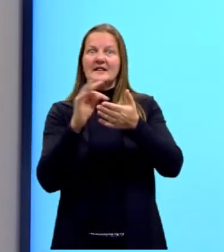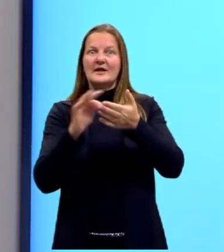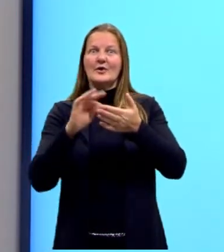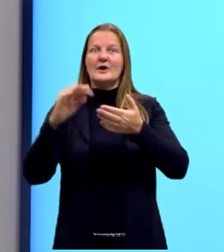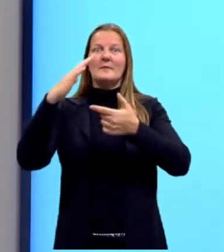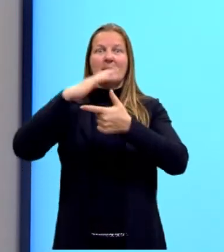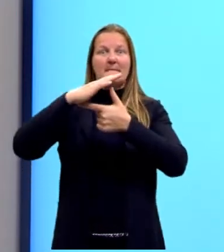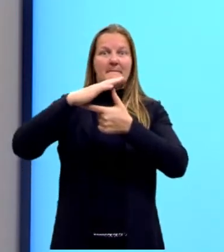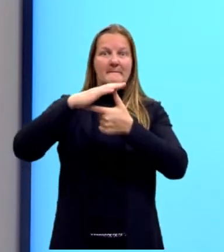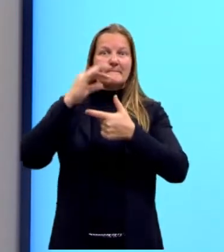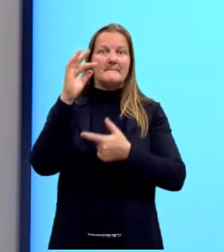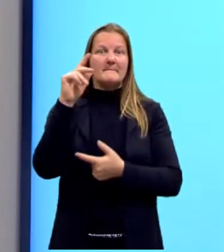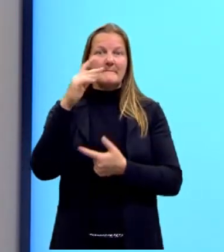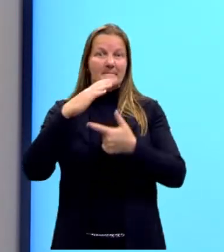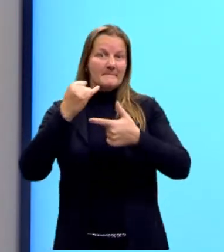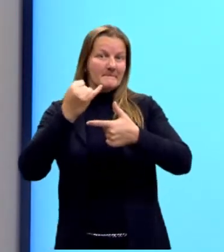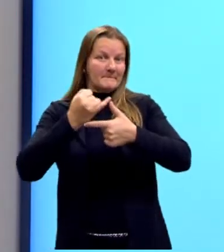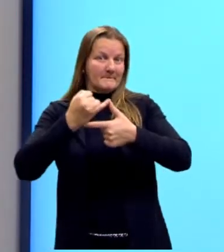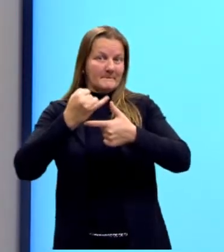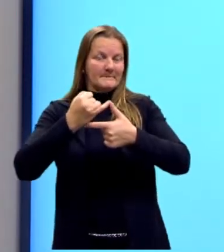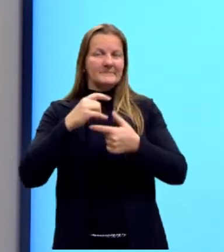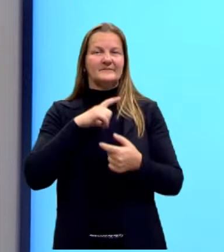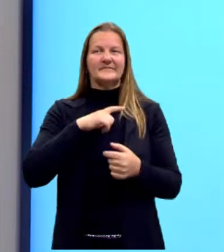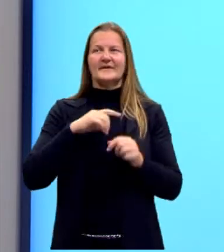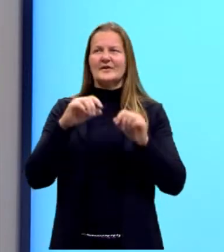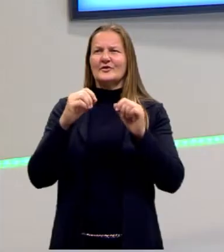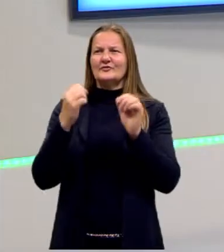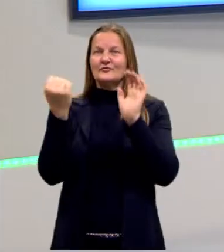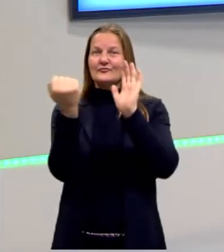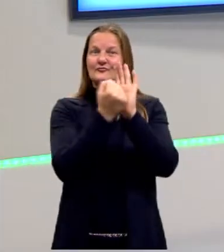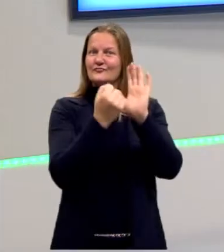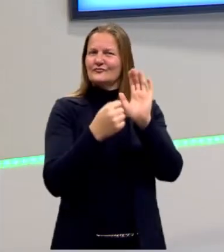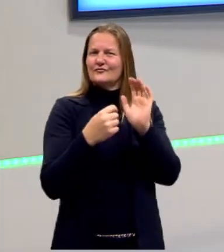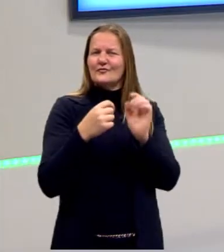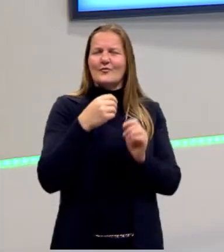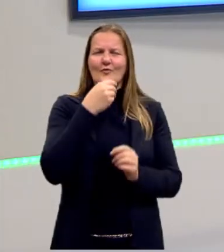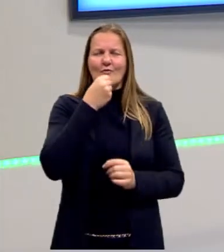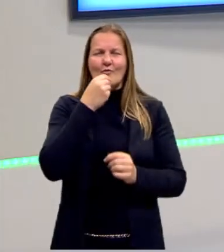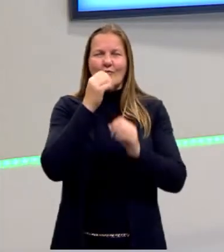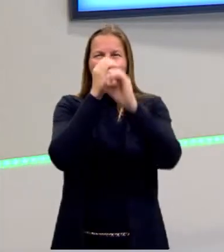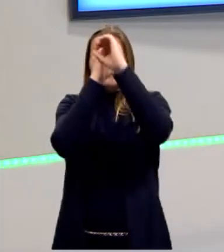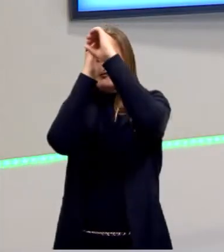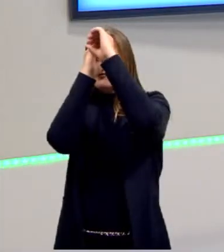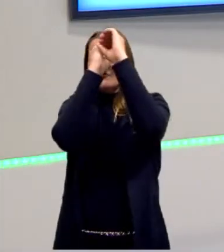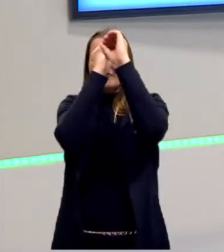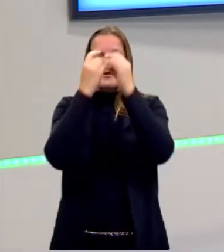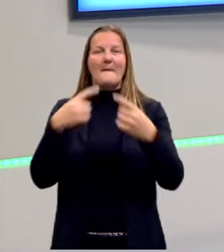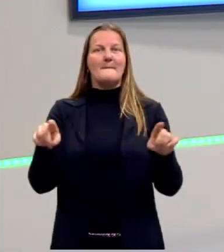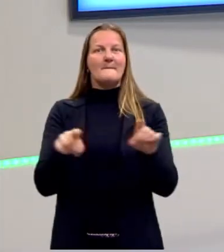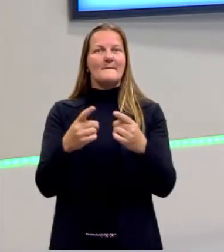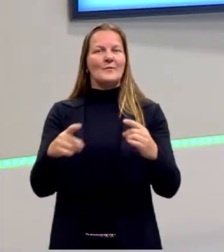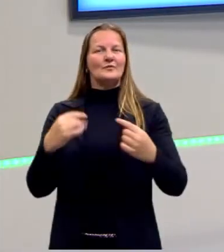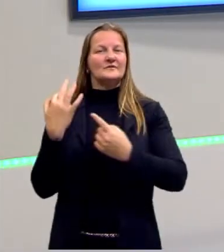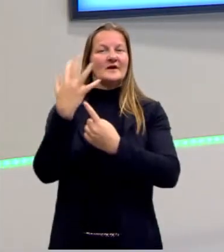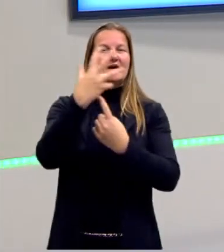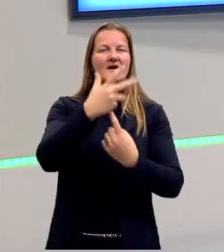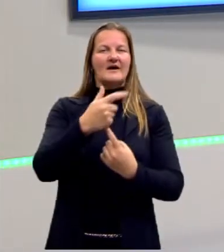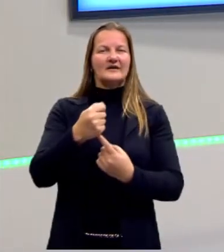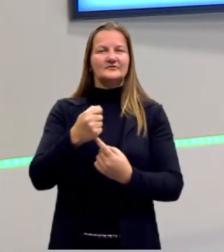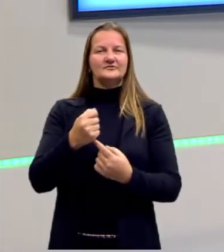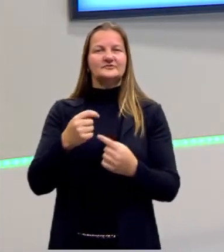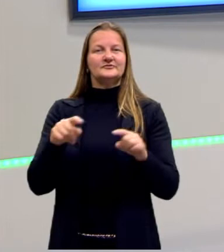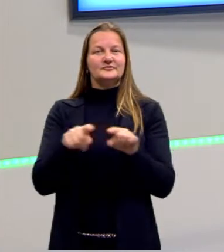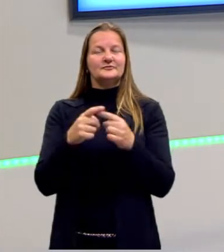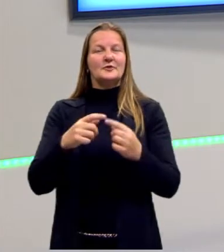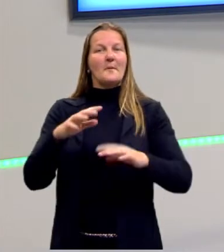então ao Pitágoras de Samus, o estudo então da astronomia, da música, da arte, então da